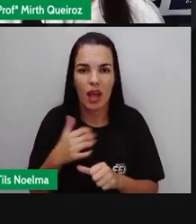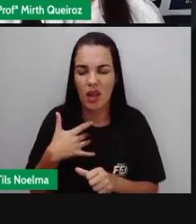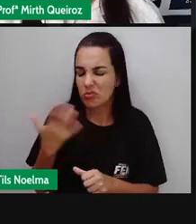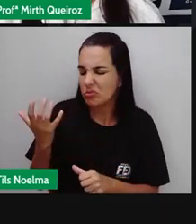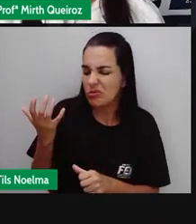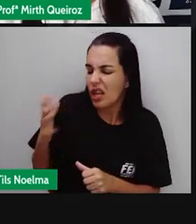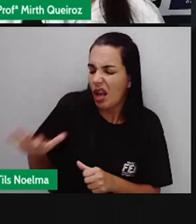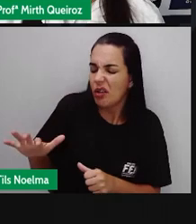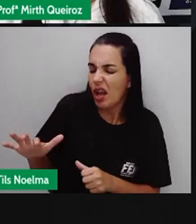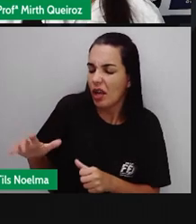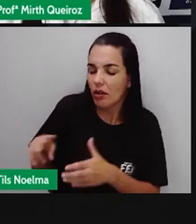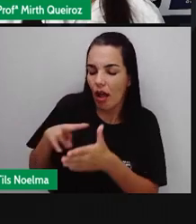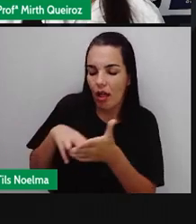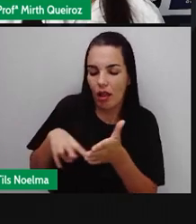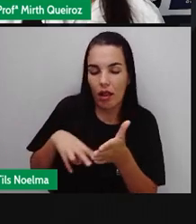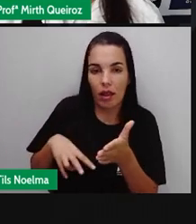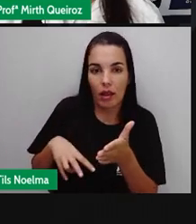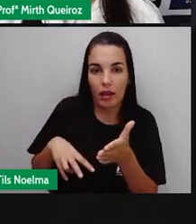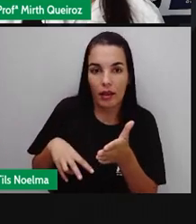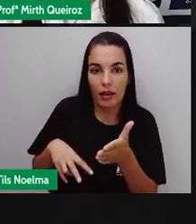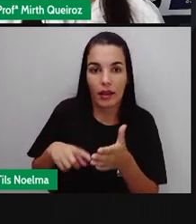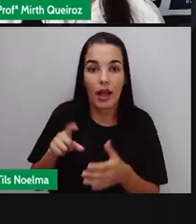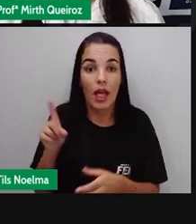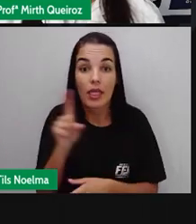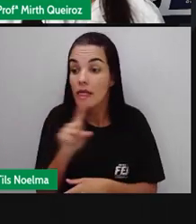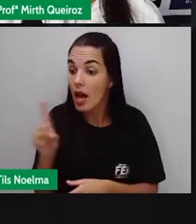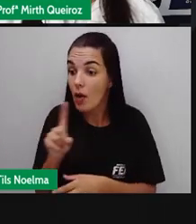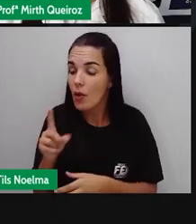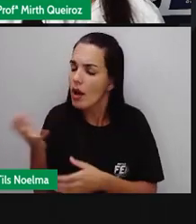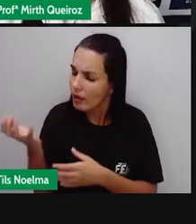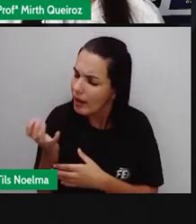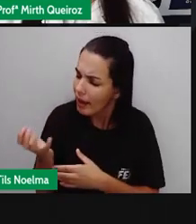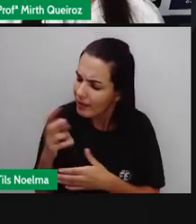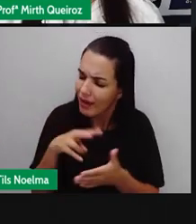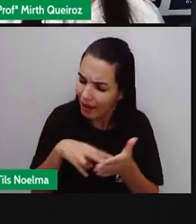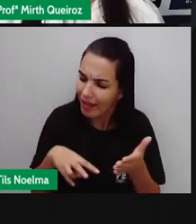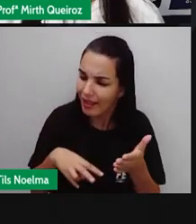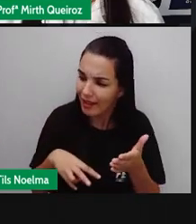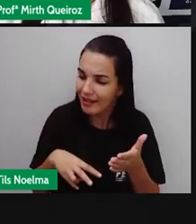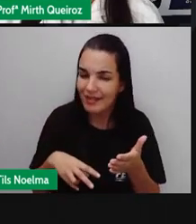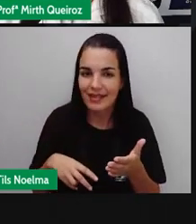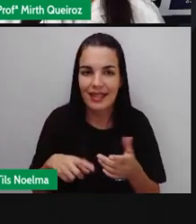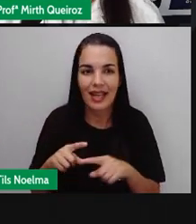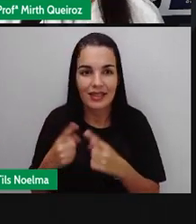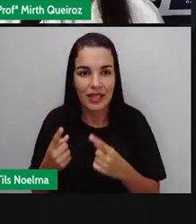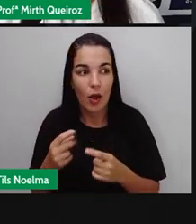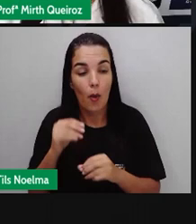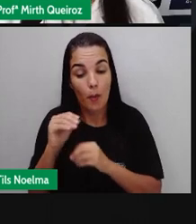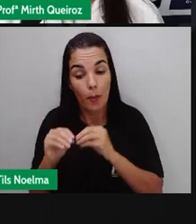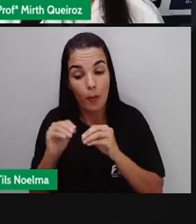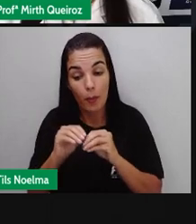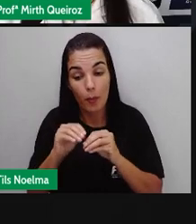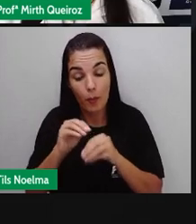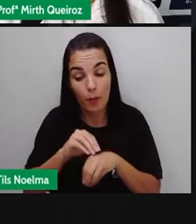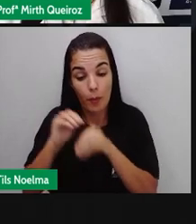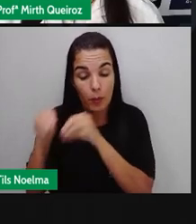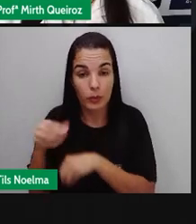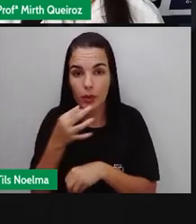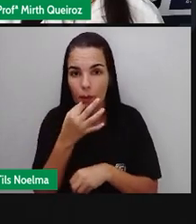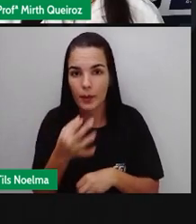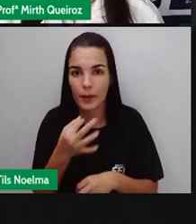Aí se coloca a vírgula ali e fica como, não, quero ler. Aí já muda já a opinião da pessoa.